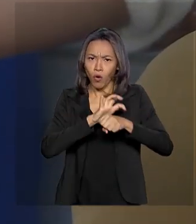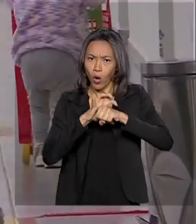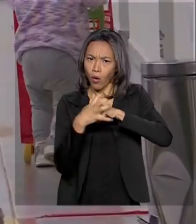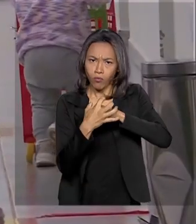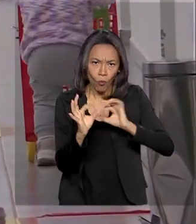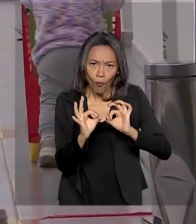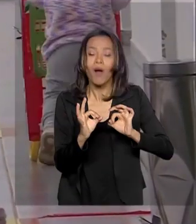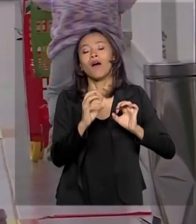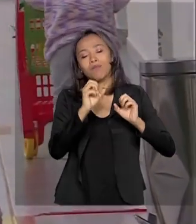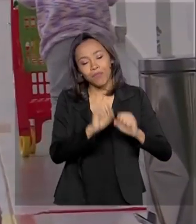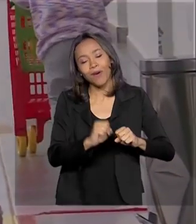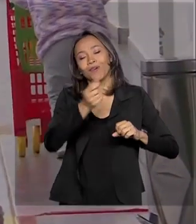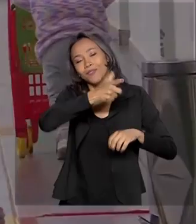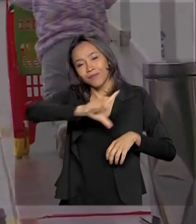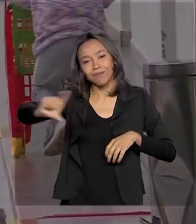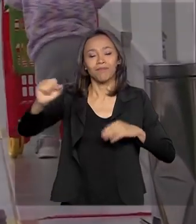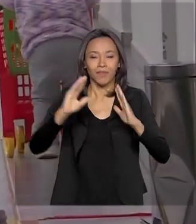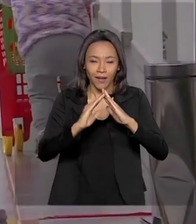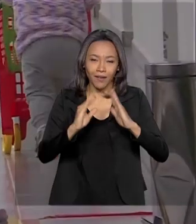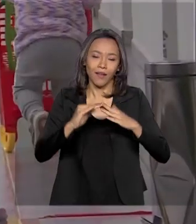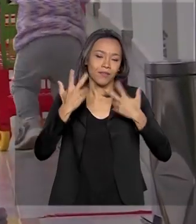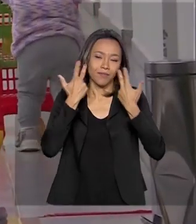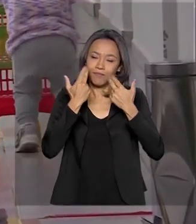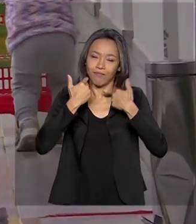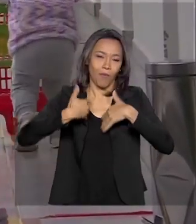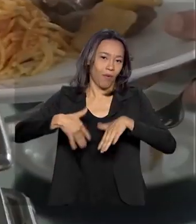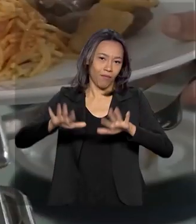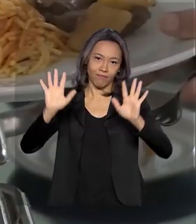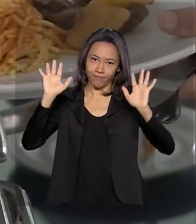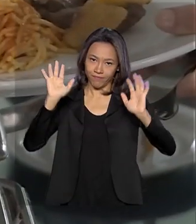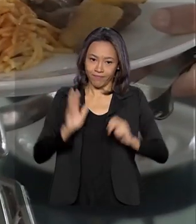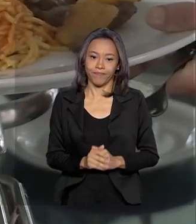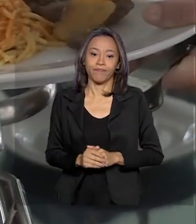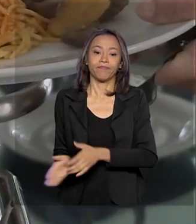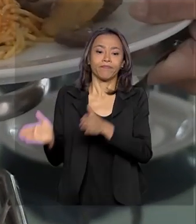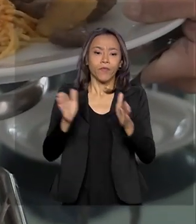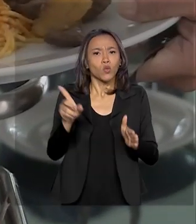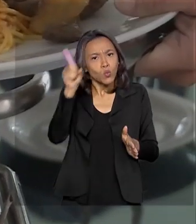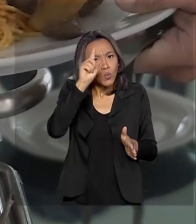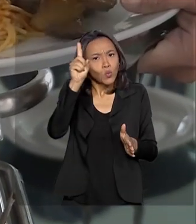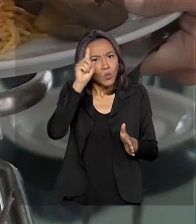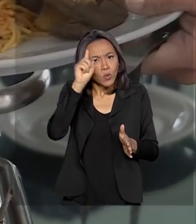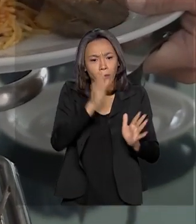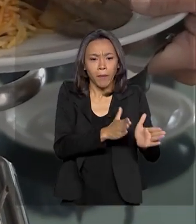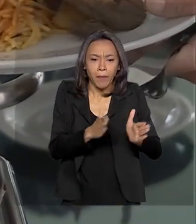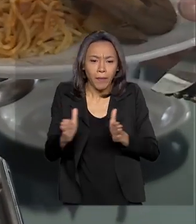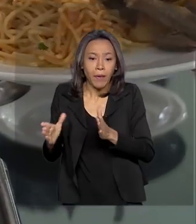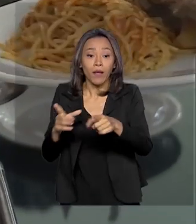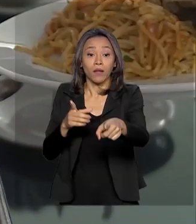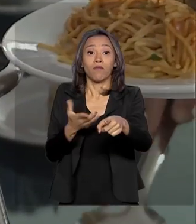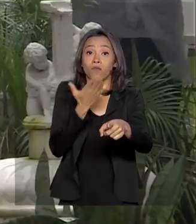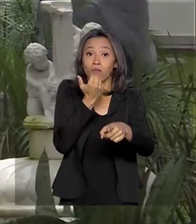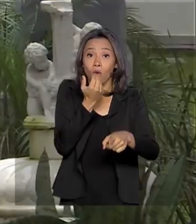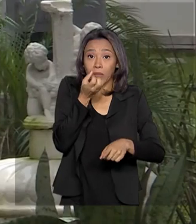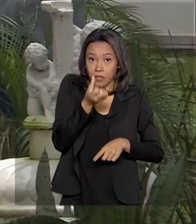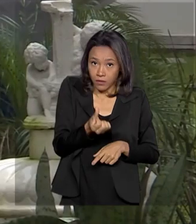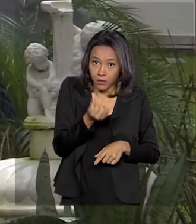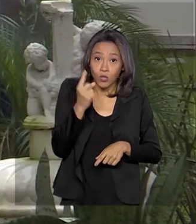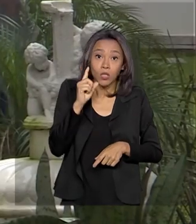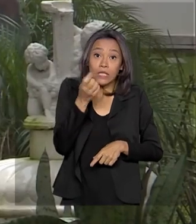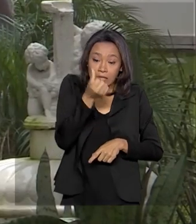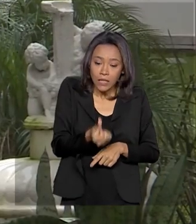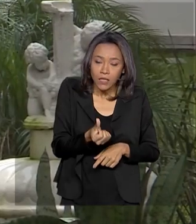eles vão ser liberados e vão ter uma vida normal, podem seguir sua rotina no Brasil. Diariamente, o grupo vai receber seis refeições. Está